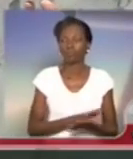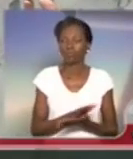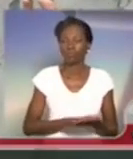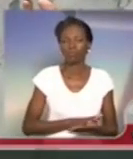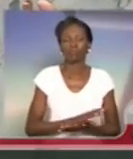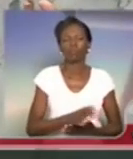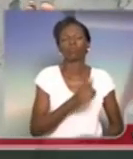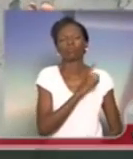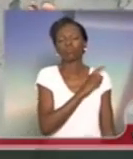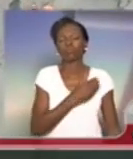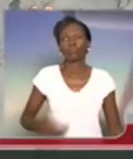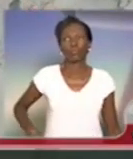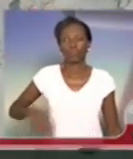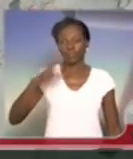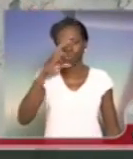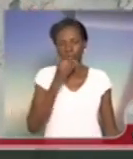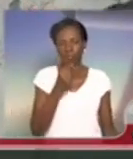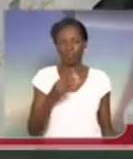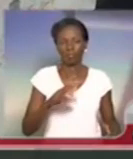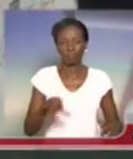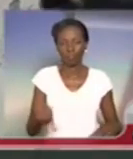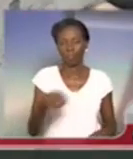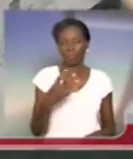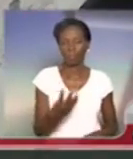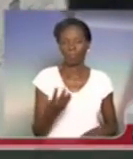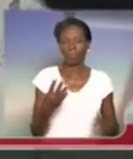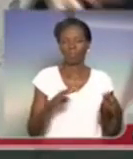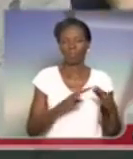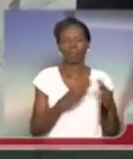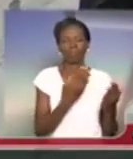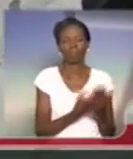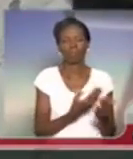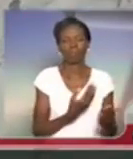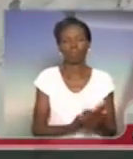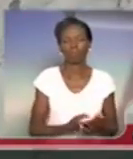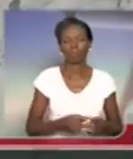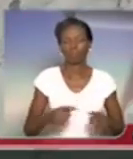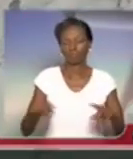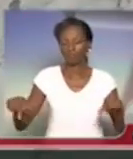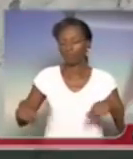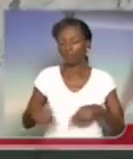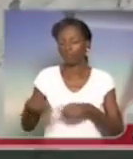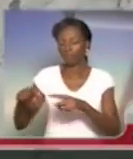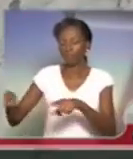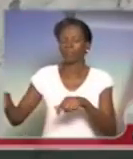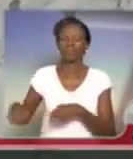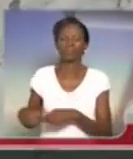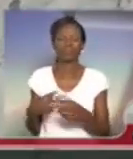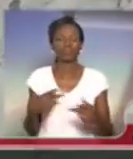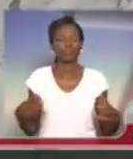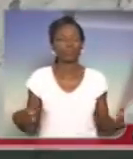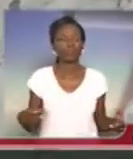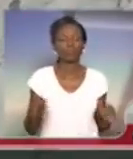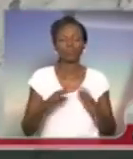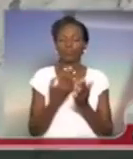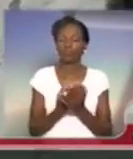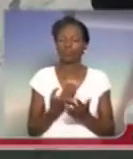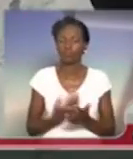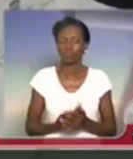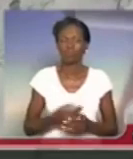as escolas, as 94 escolas, turnos e salas de outras centenas de escolas, ainda